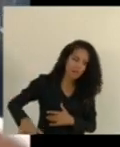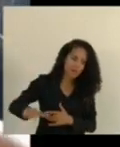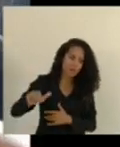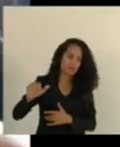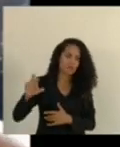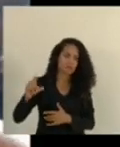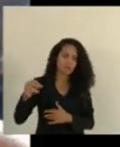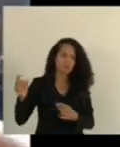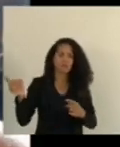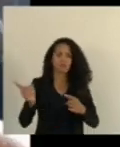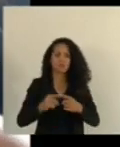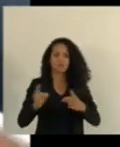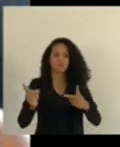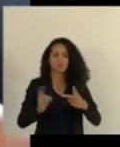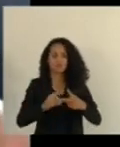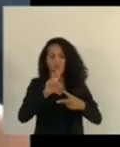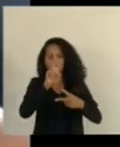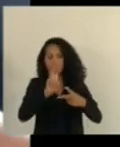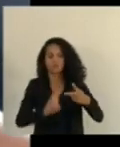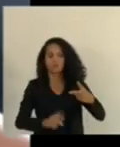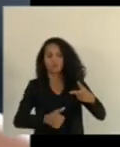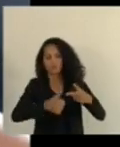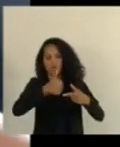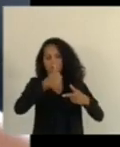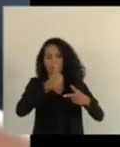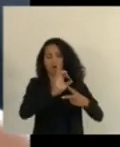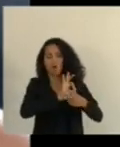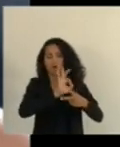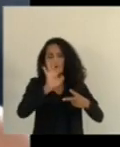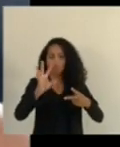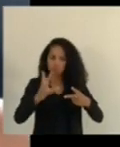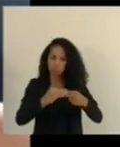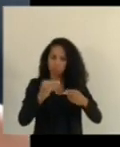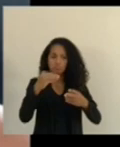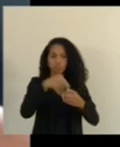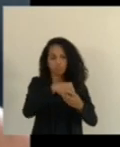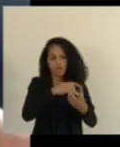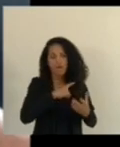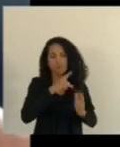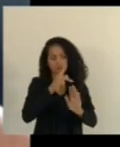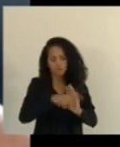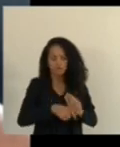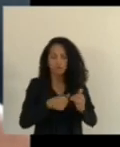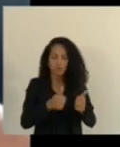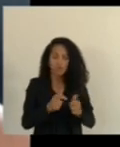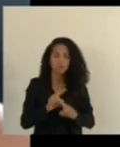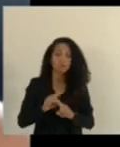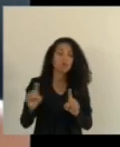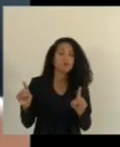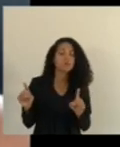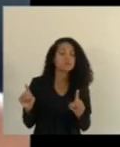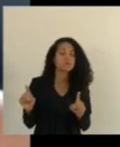pelo menos duas questões porém porém a